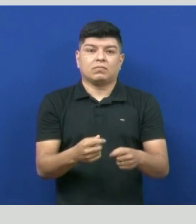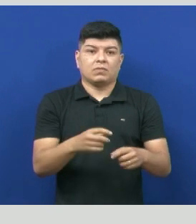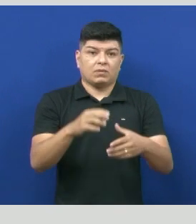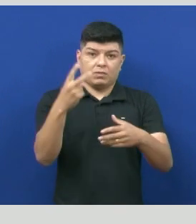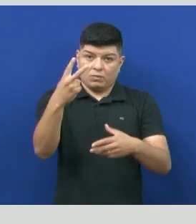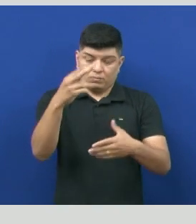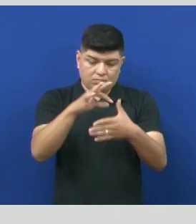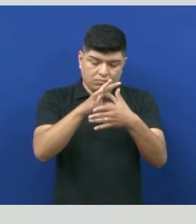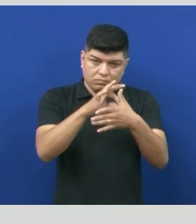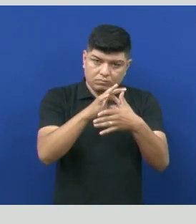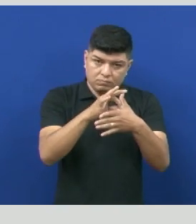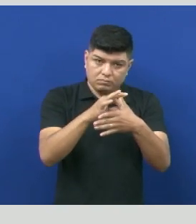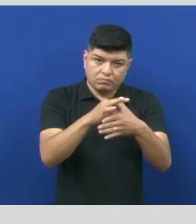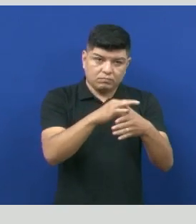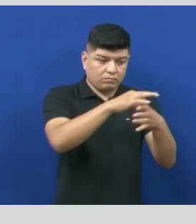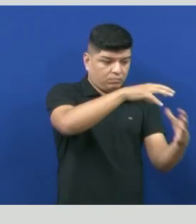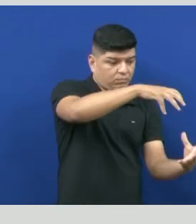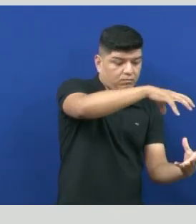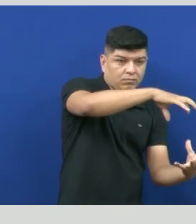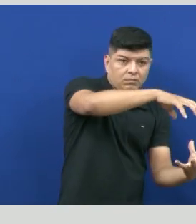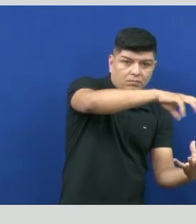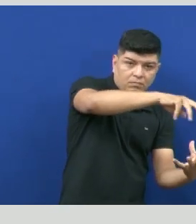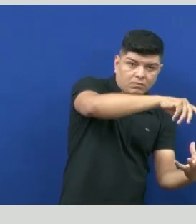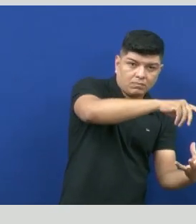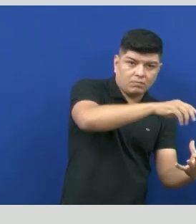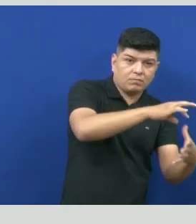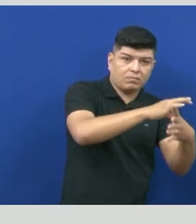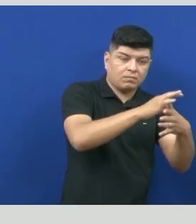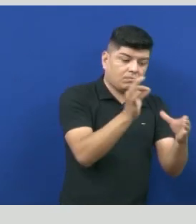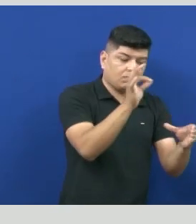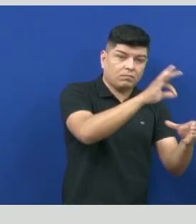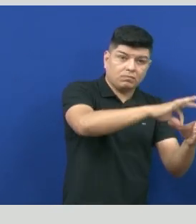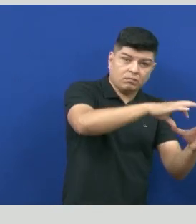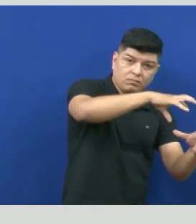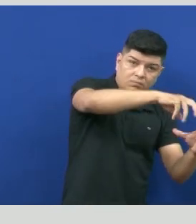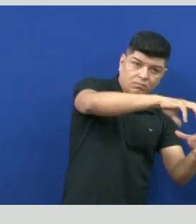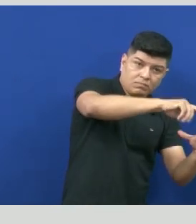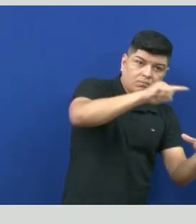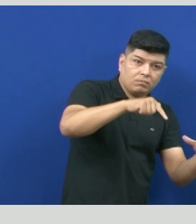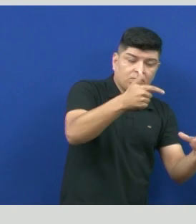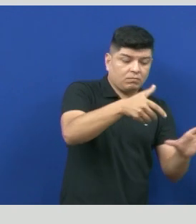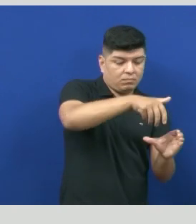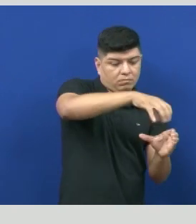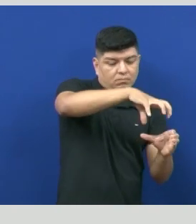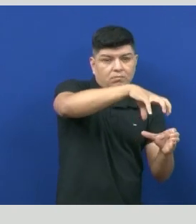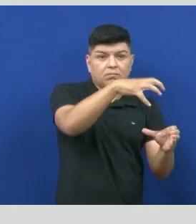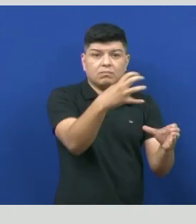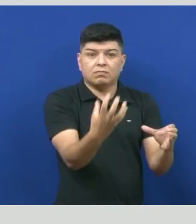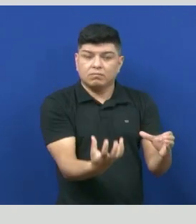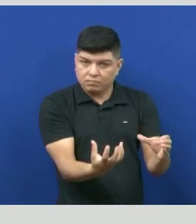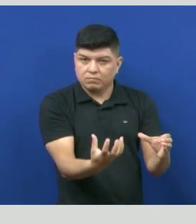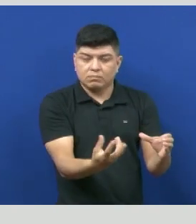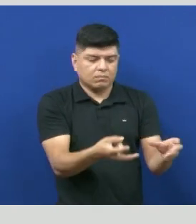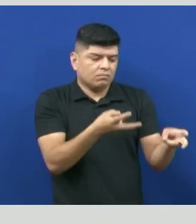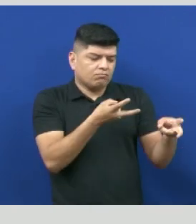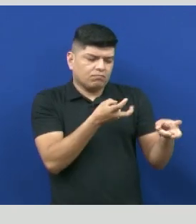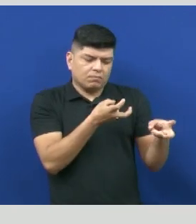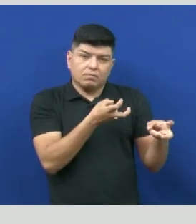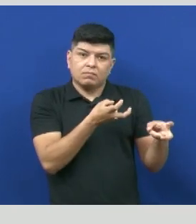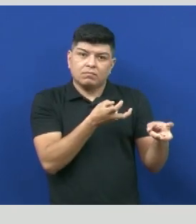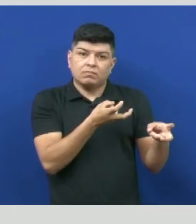pedaços de carne, colocou em dois frascos, um desses frascos estava fechado, o outro aberto, e ele percebeu que